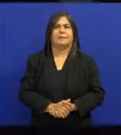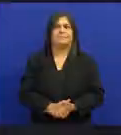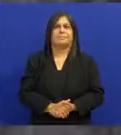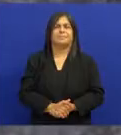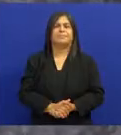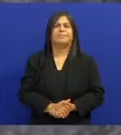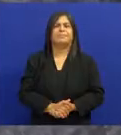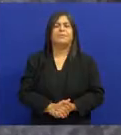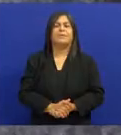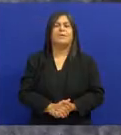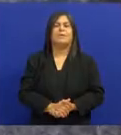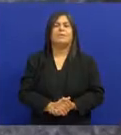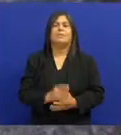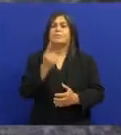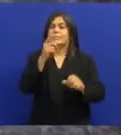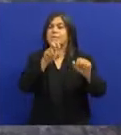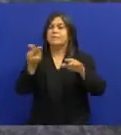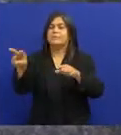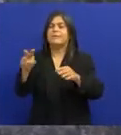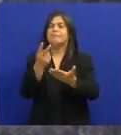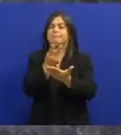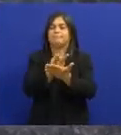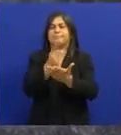Ele ficou internado uma semana